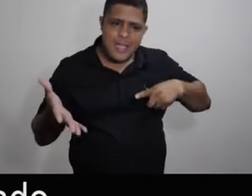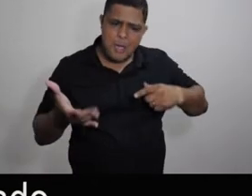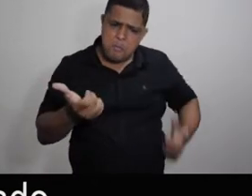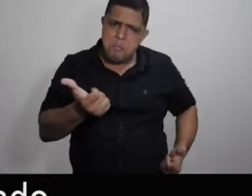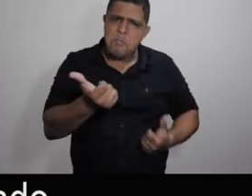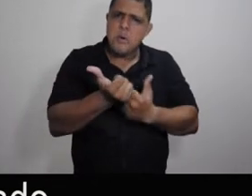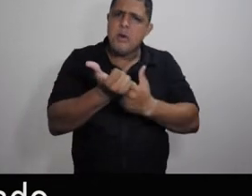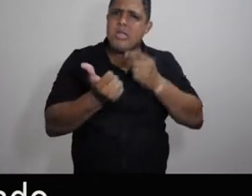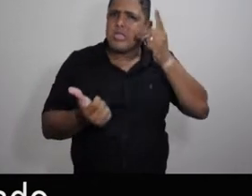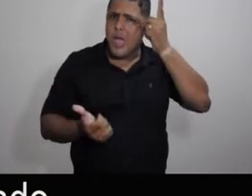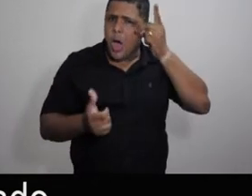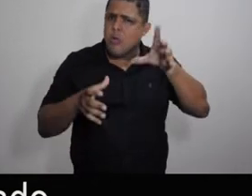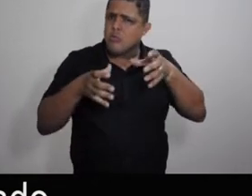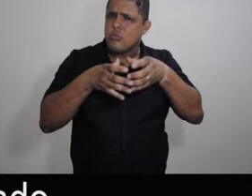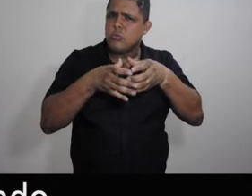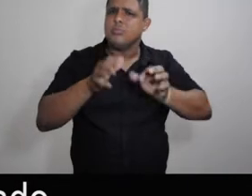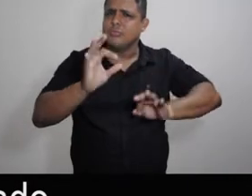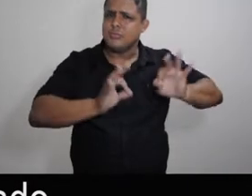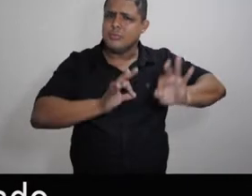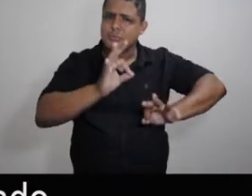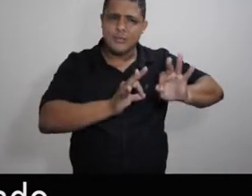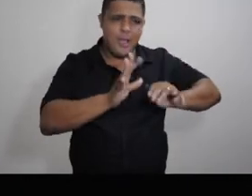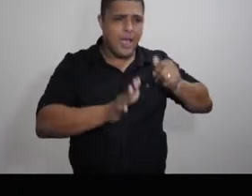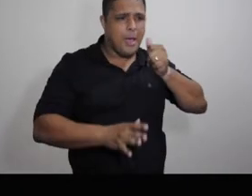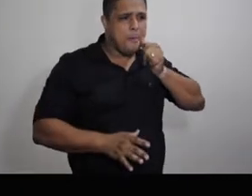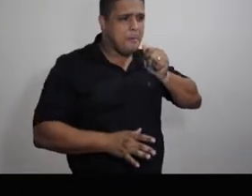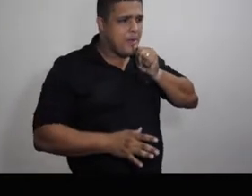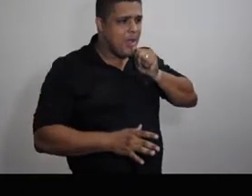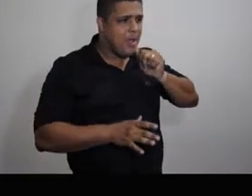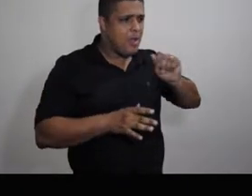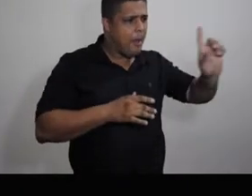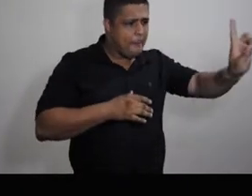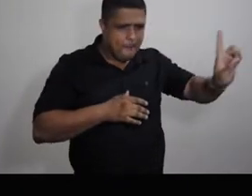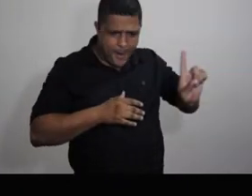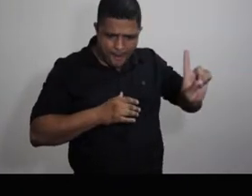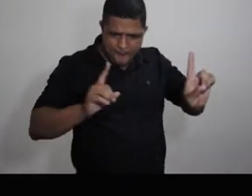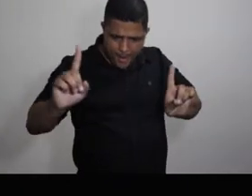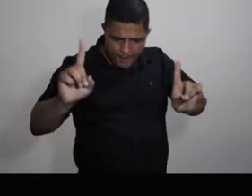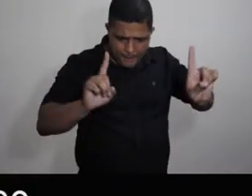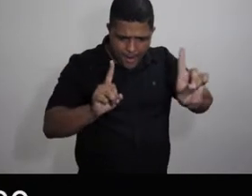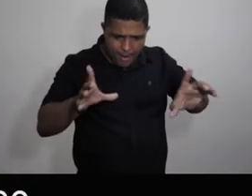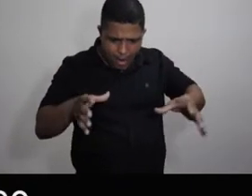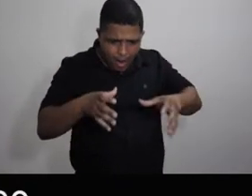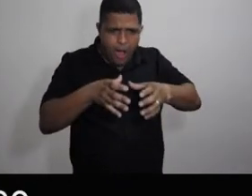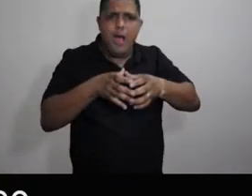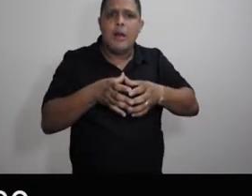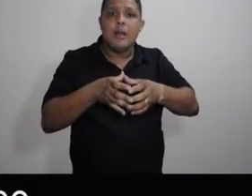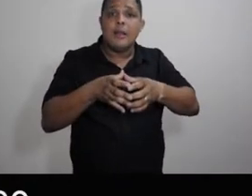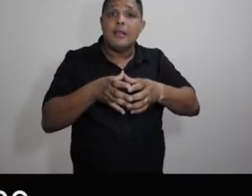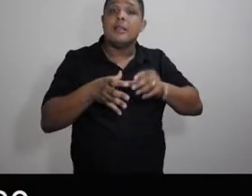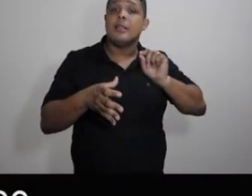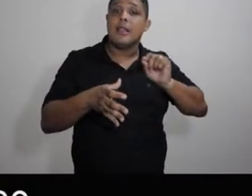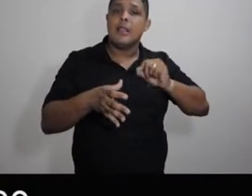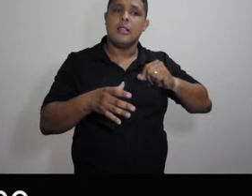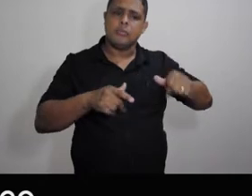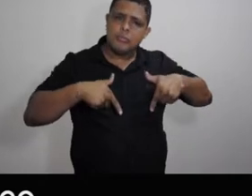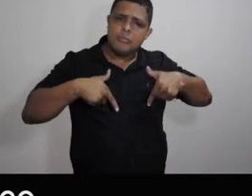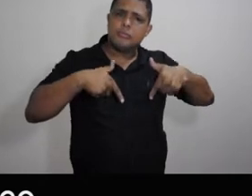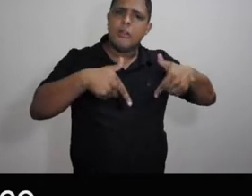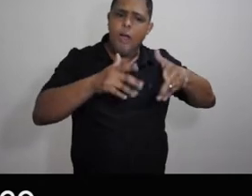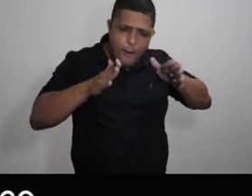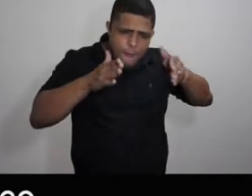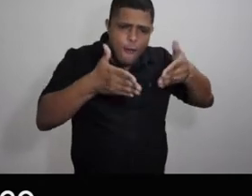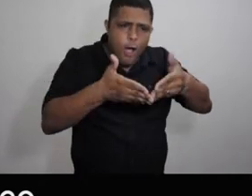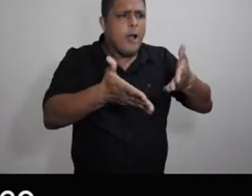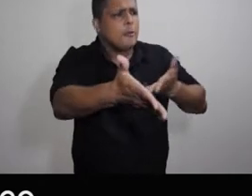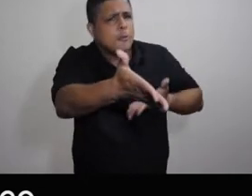rede que o Aqualidão tem criado e essas oito mães, que eu faço parte também desse grupo, a